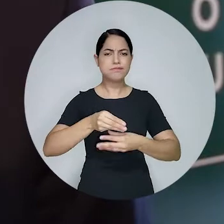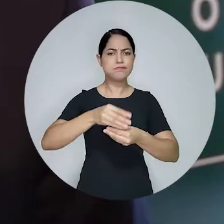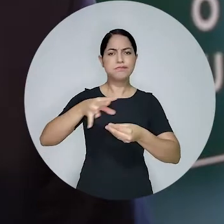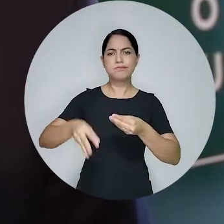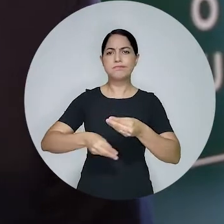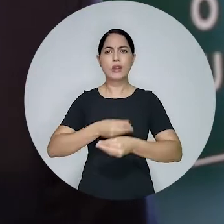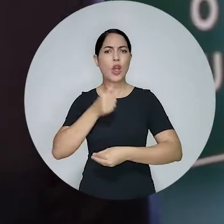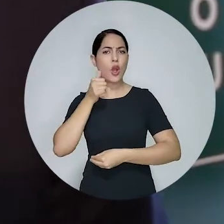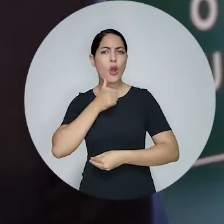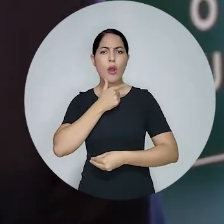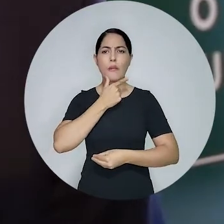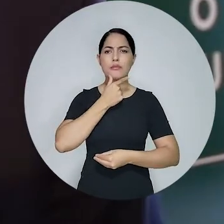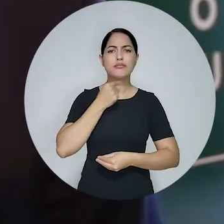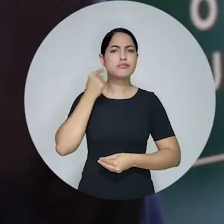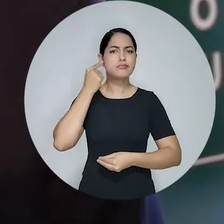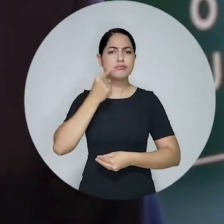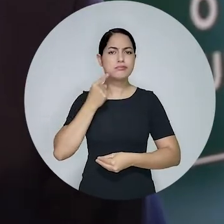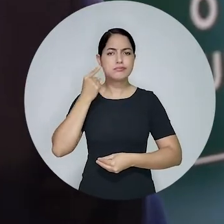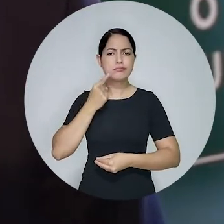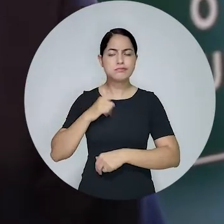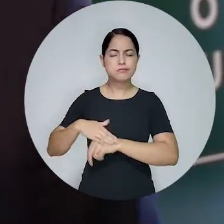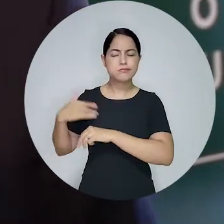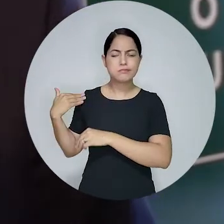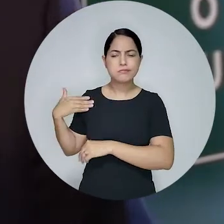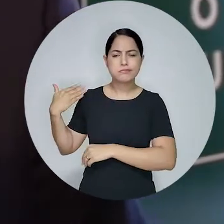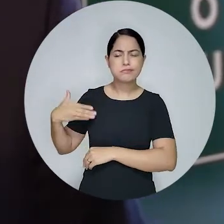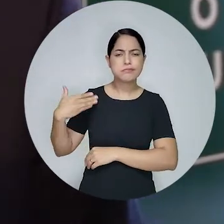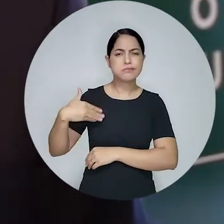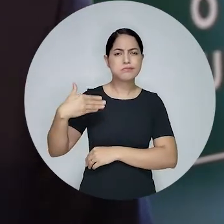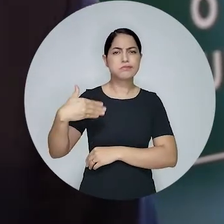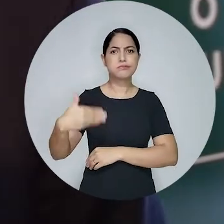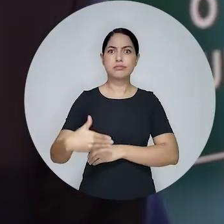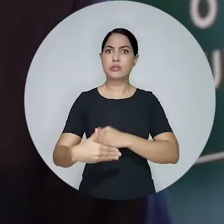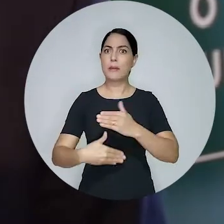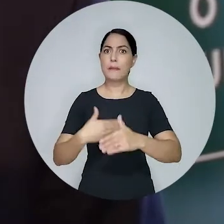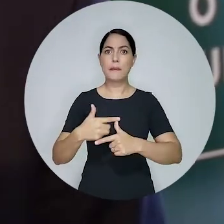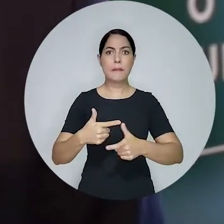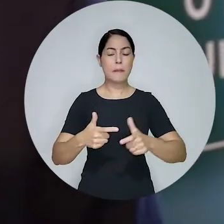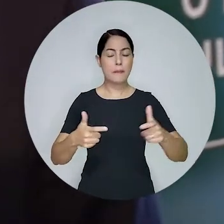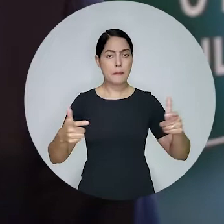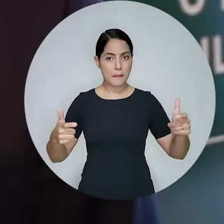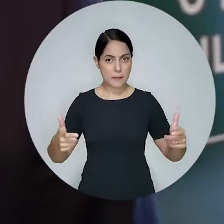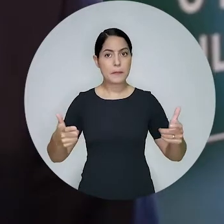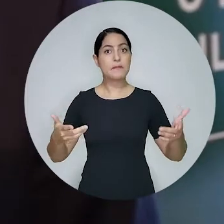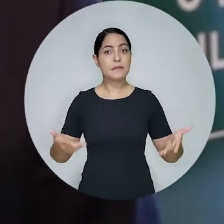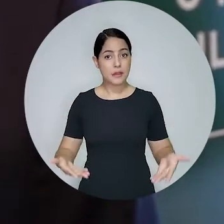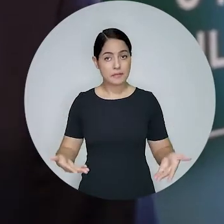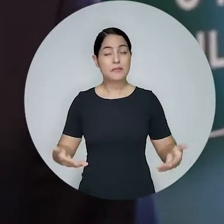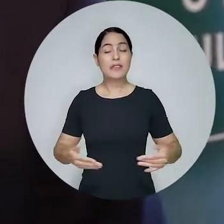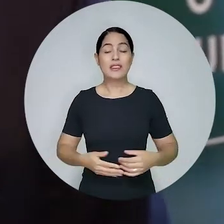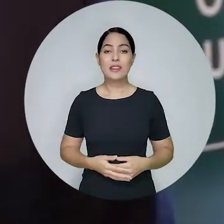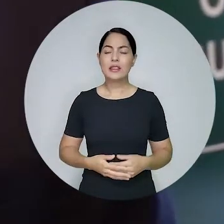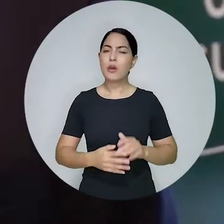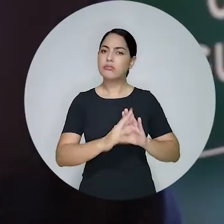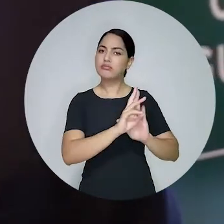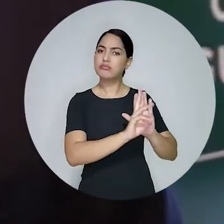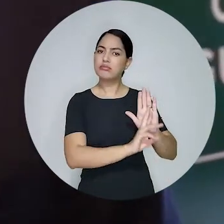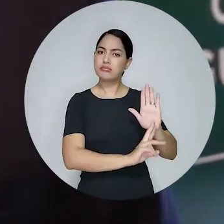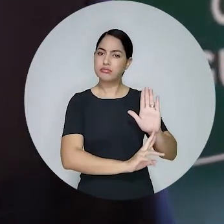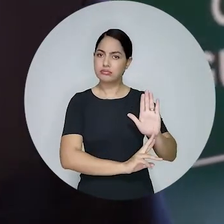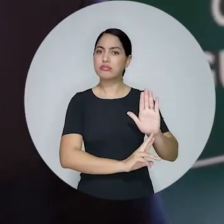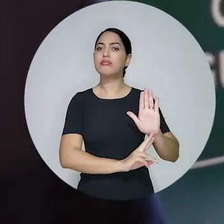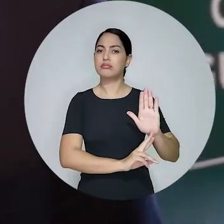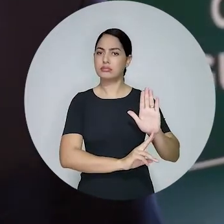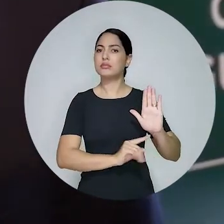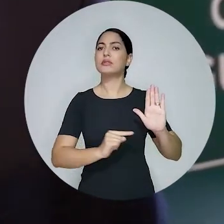advogados e advogadas ao longo do tempo, através das nossas comissões temáticas e a doação propriamente dita. Portanto, a